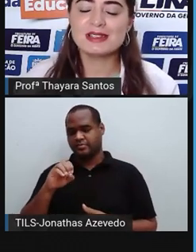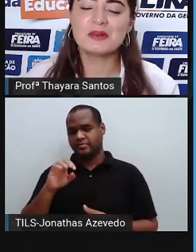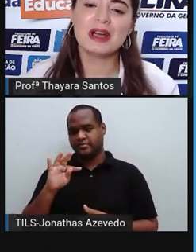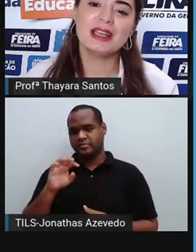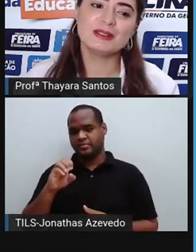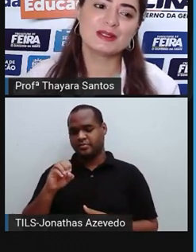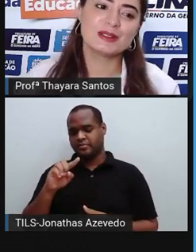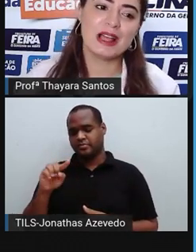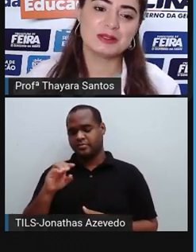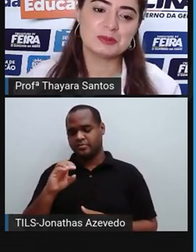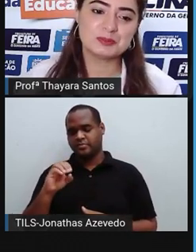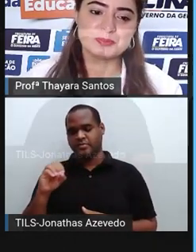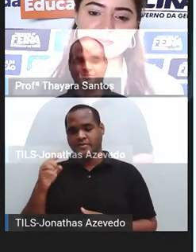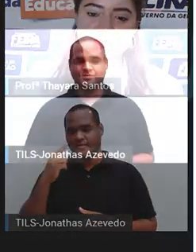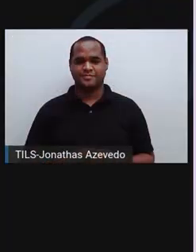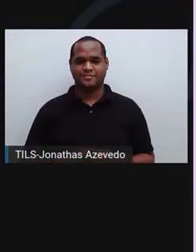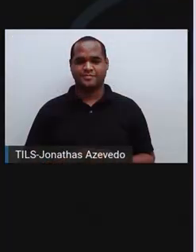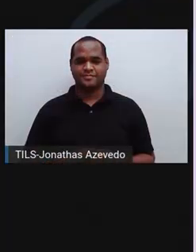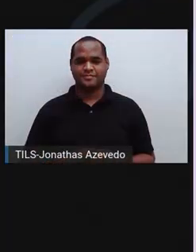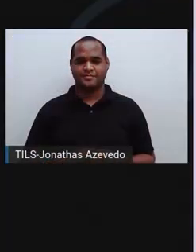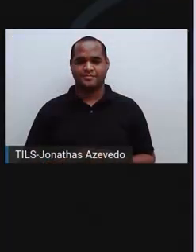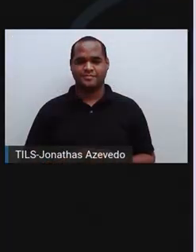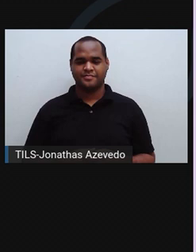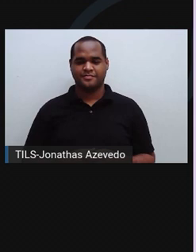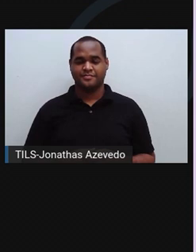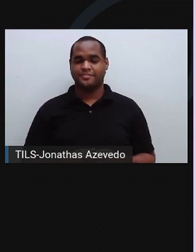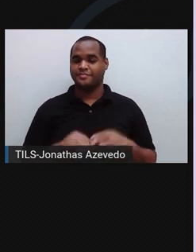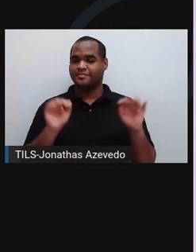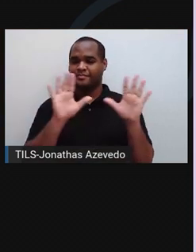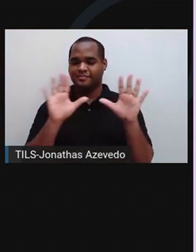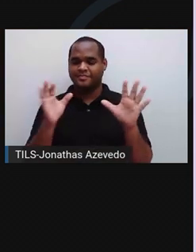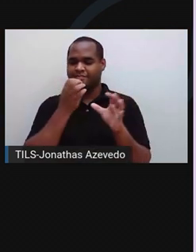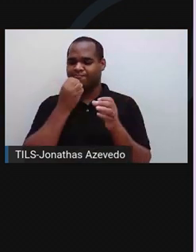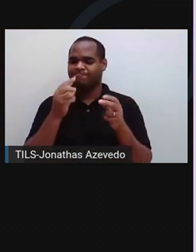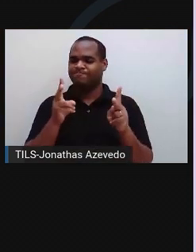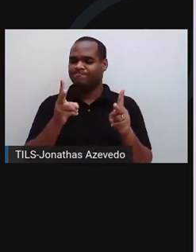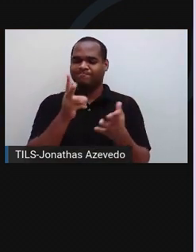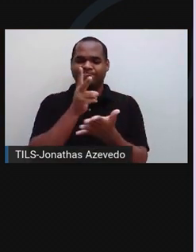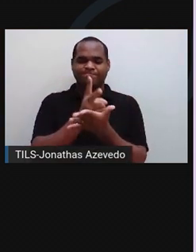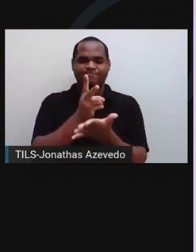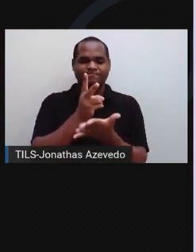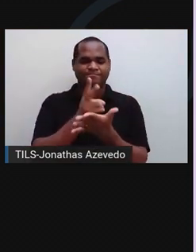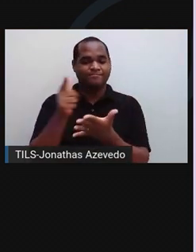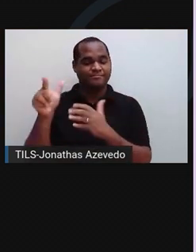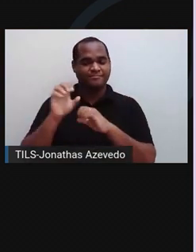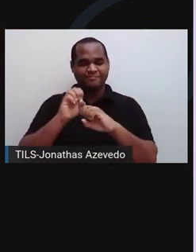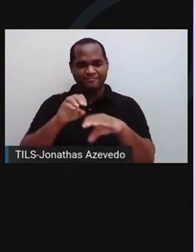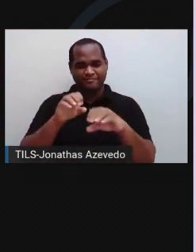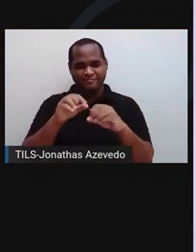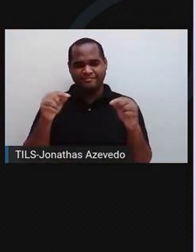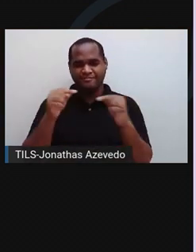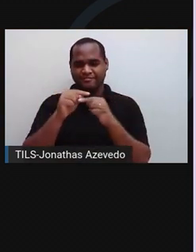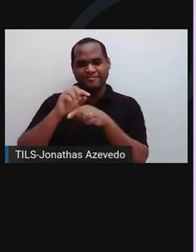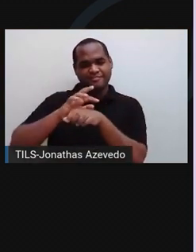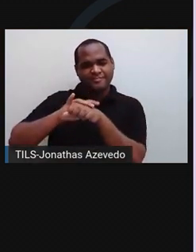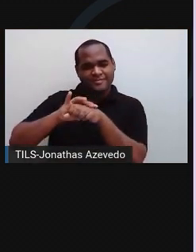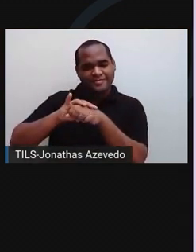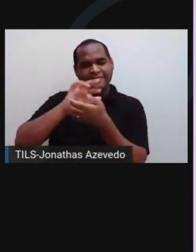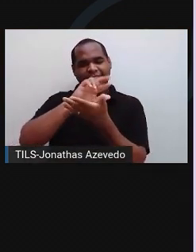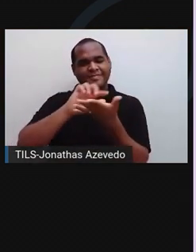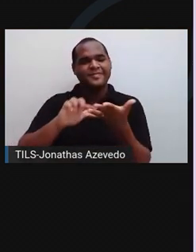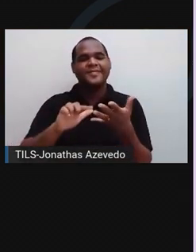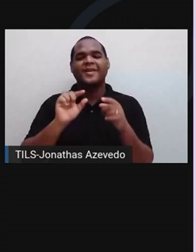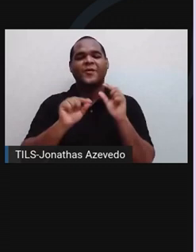atenção aí do outro lado. Olá, galera. Vamos continuar agora com a nossa aula de doenças, falando